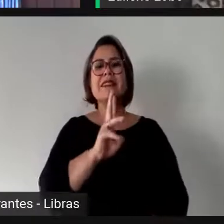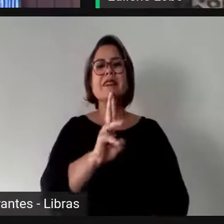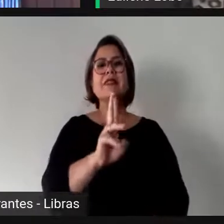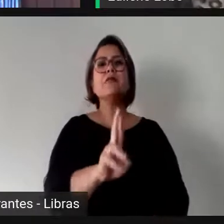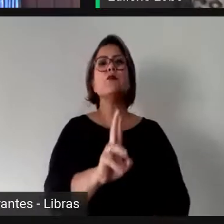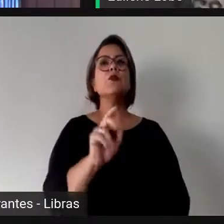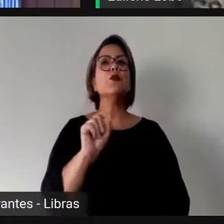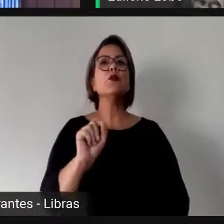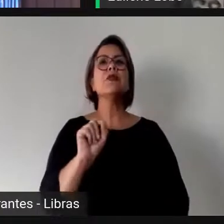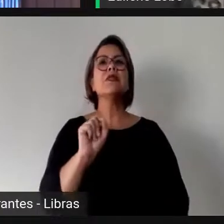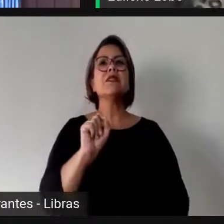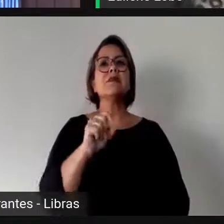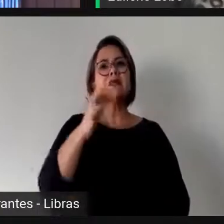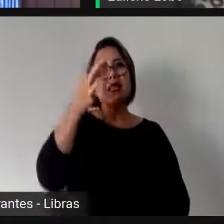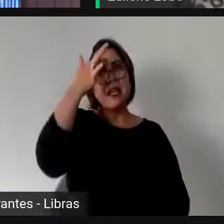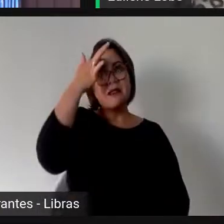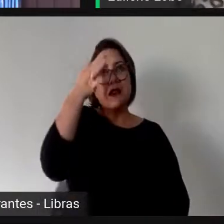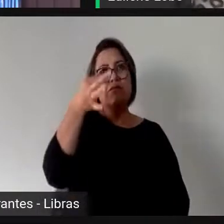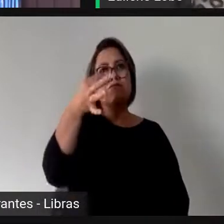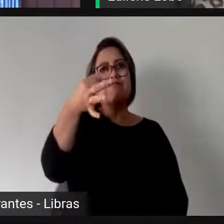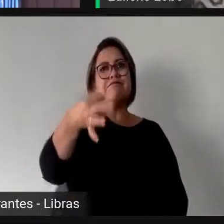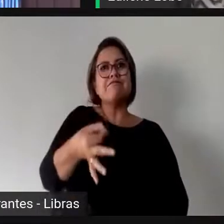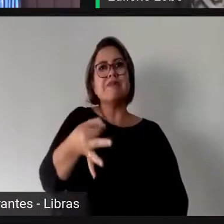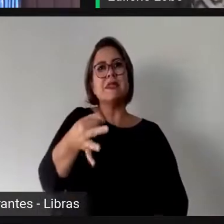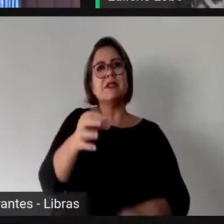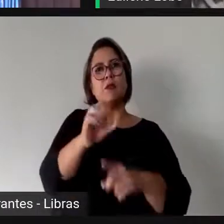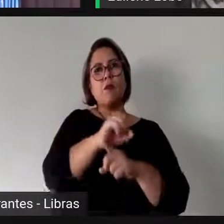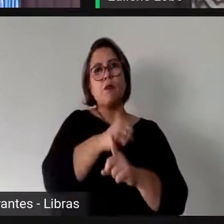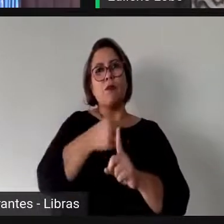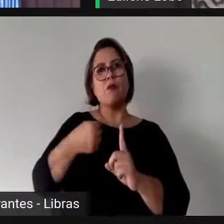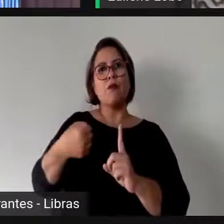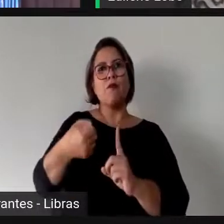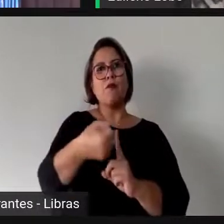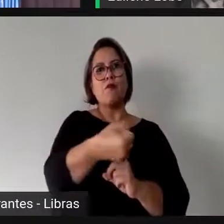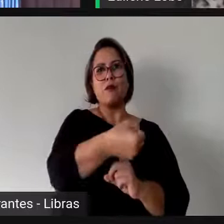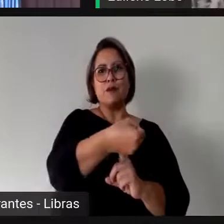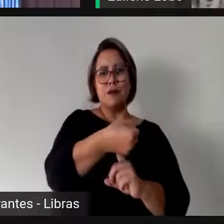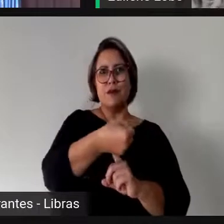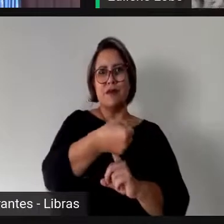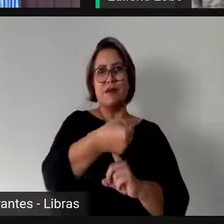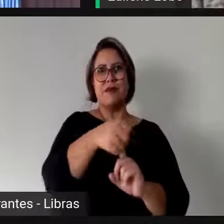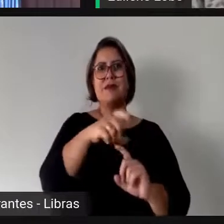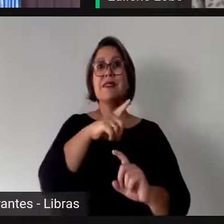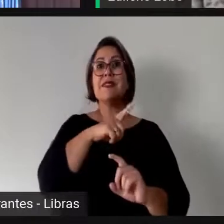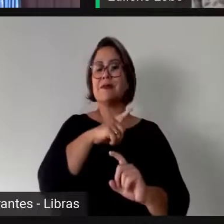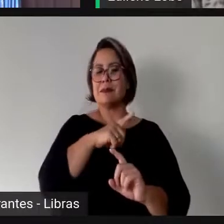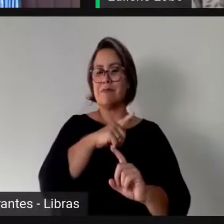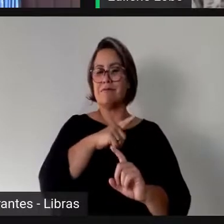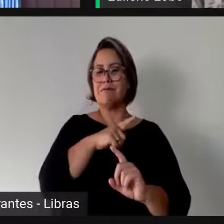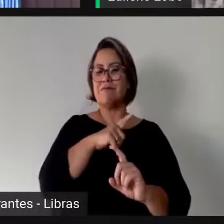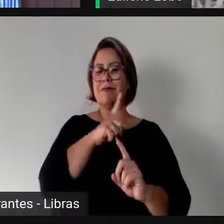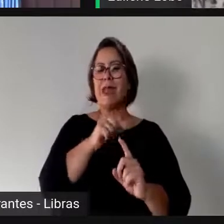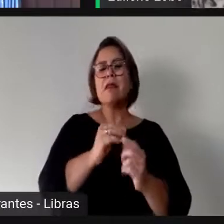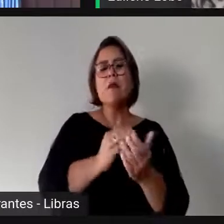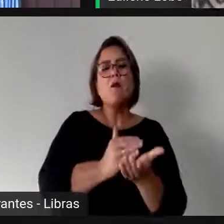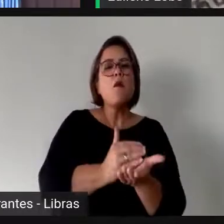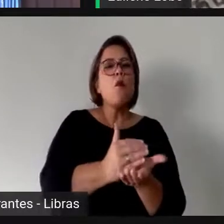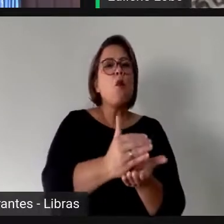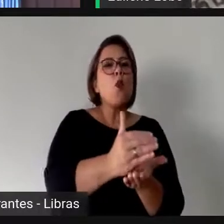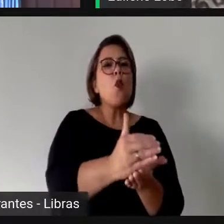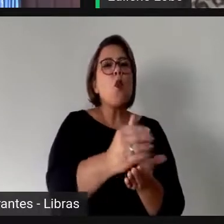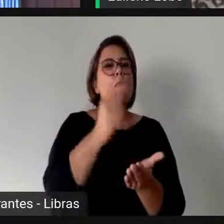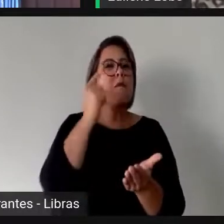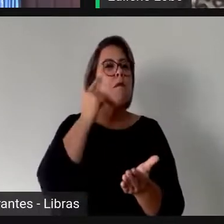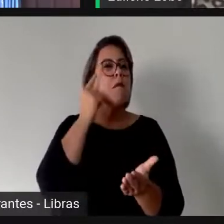compreendermos a sociedade brasileira como ela é. A partir daí começarmos a romper